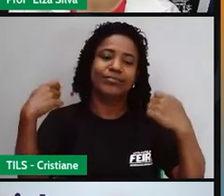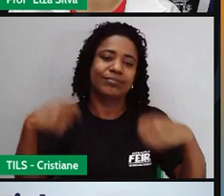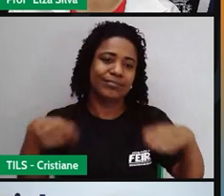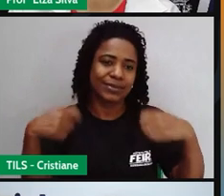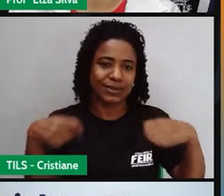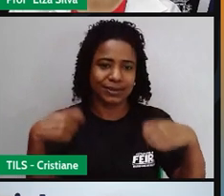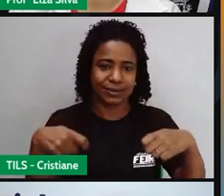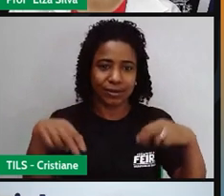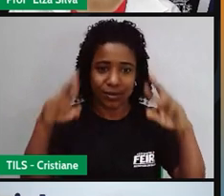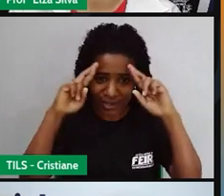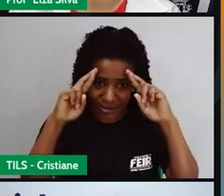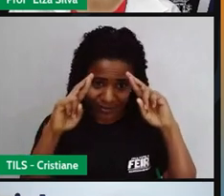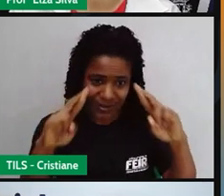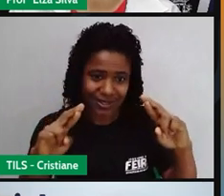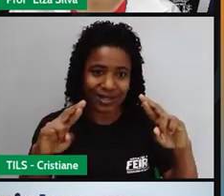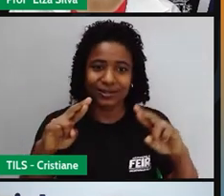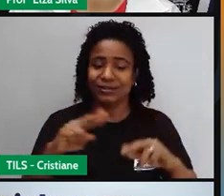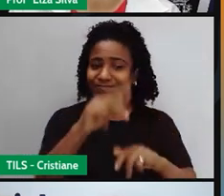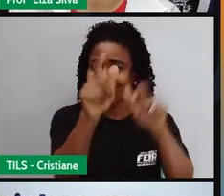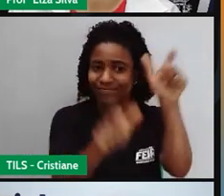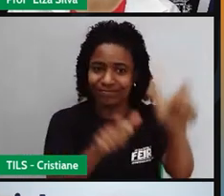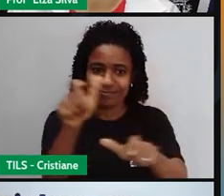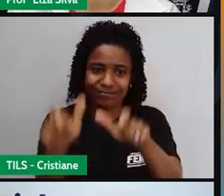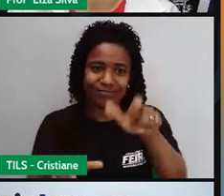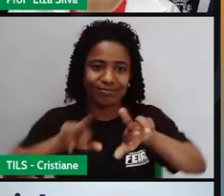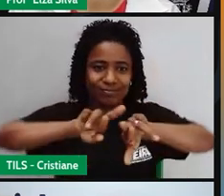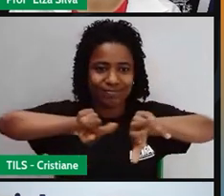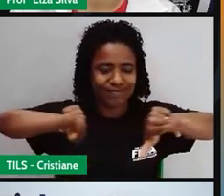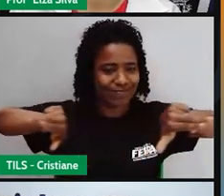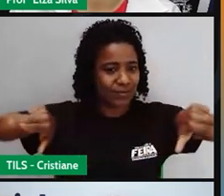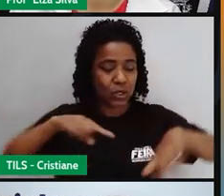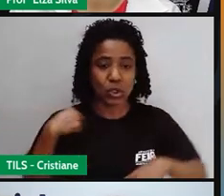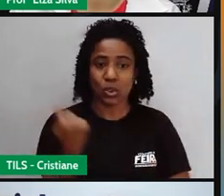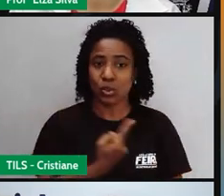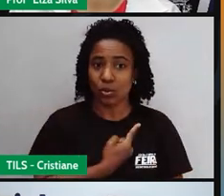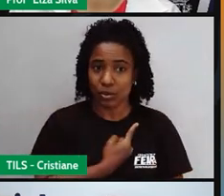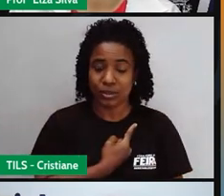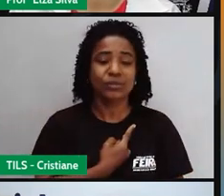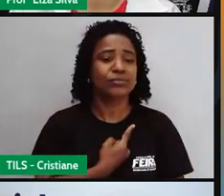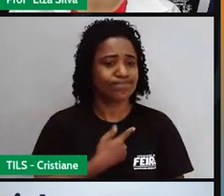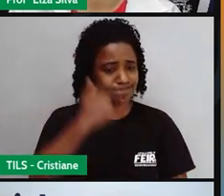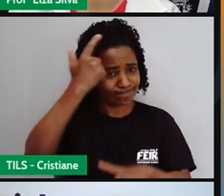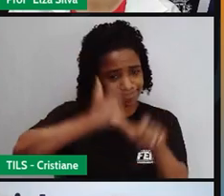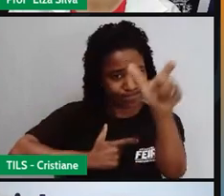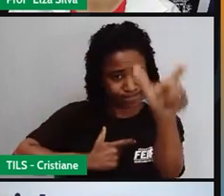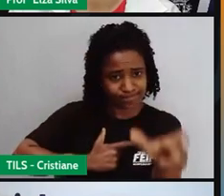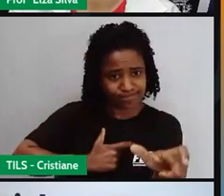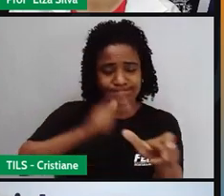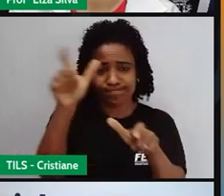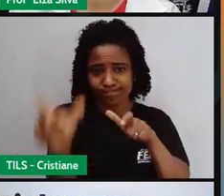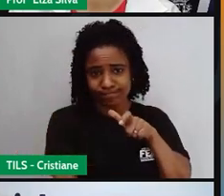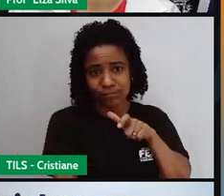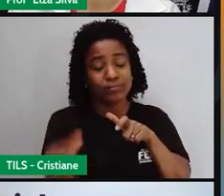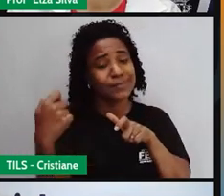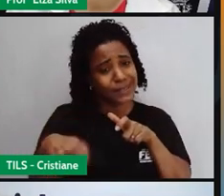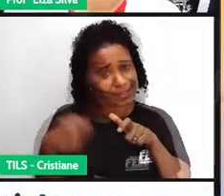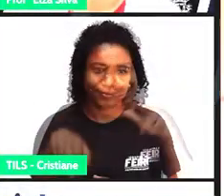importante. O respeito à diversidade. Somos diferentes, mas precisamos respeitar essas diferenças.